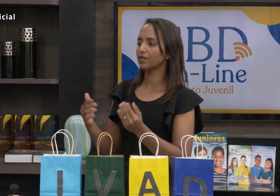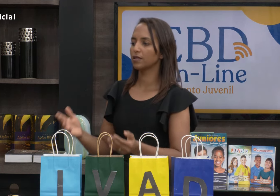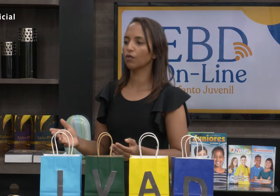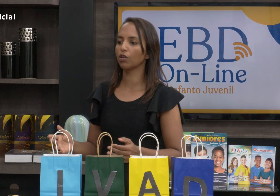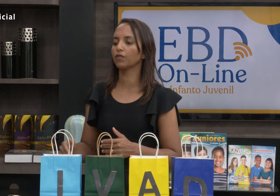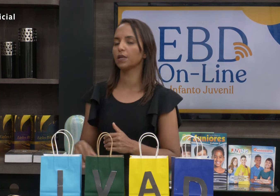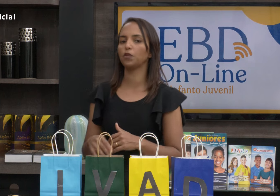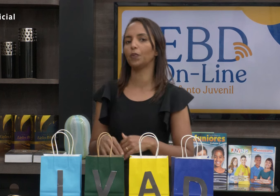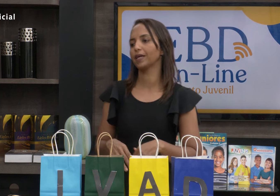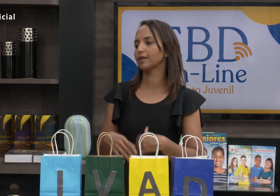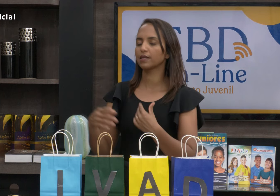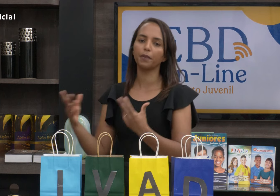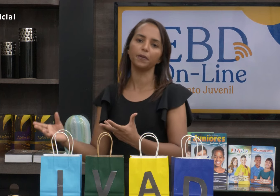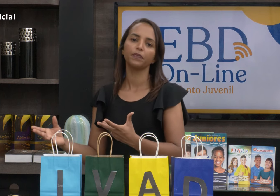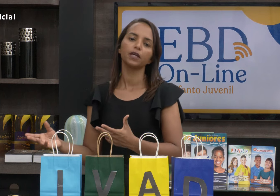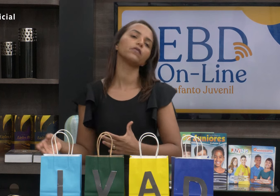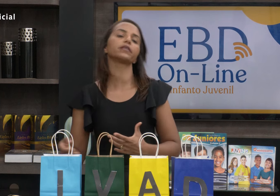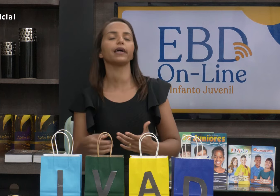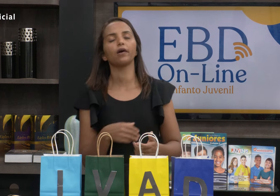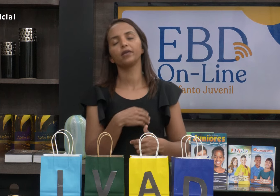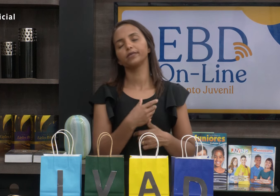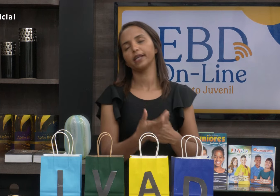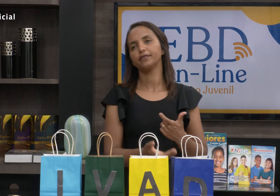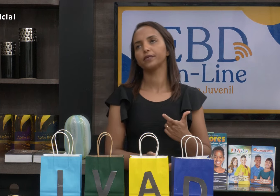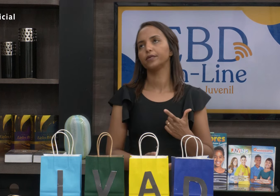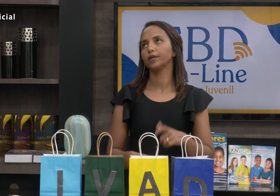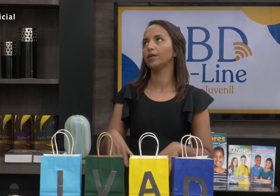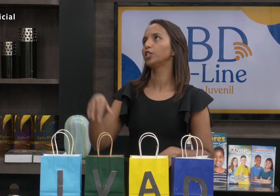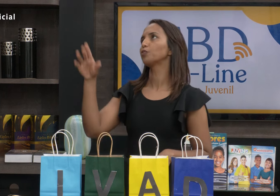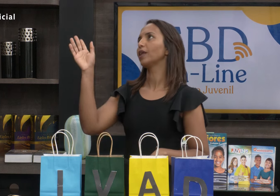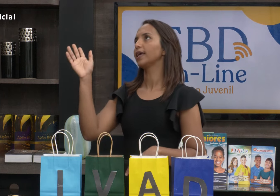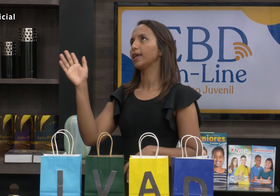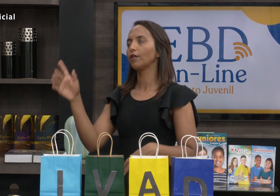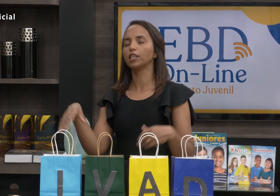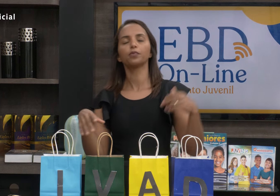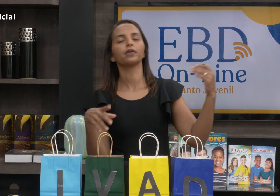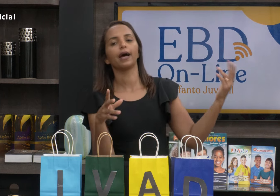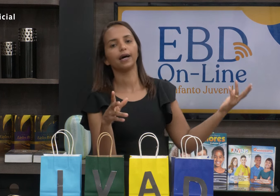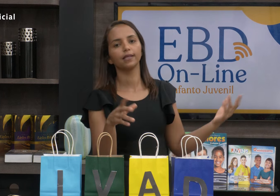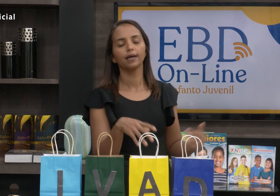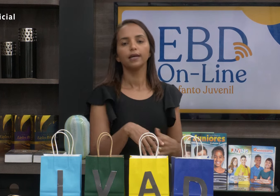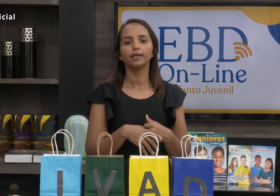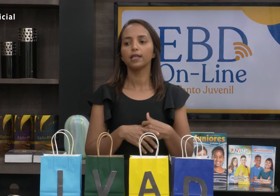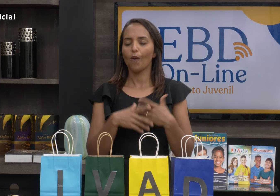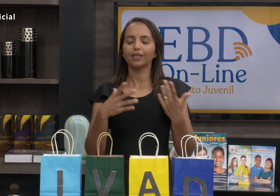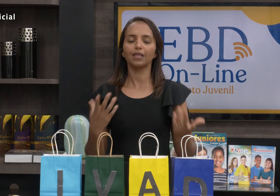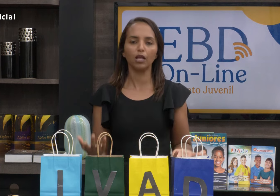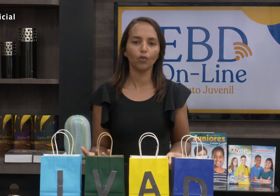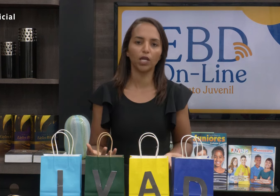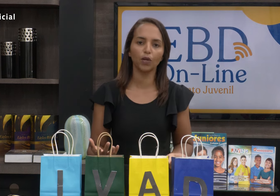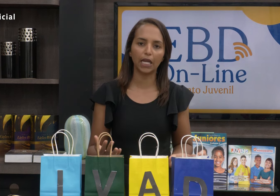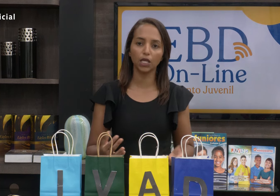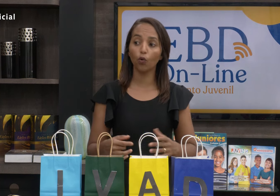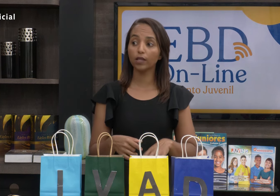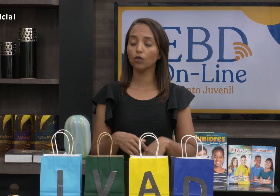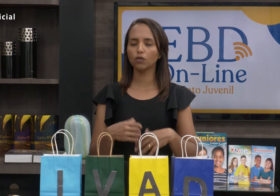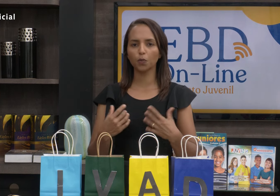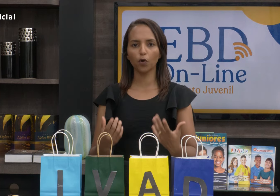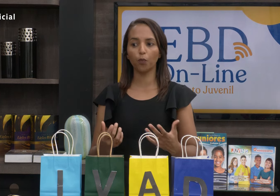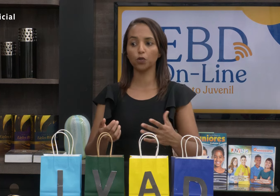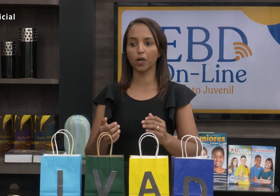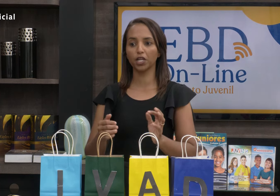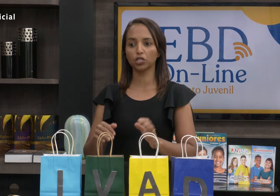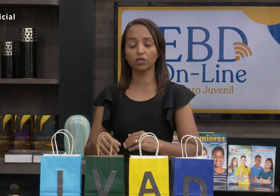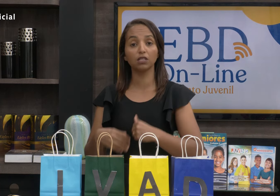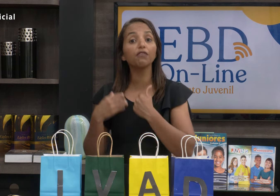durante a aula do versículo, que você pediu para a criança abrir, você está lá olhando o telefone, olhando para o além, olhando para o nada, não atento àquilo ali, ou então